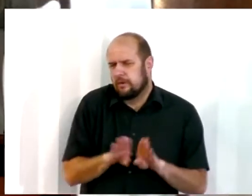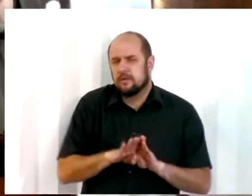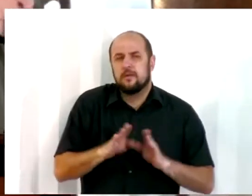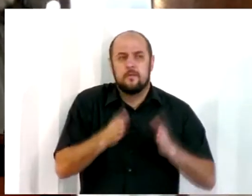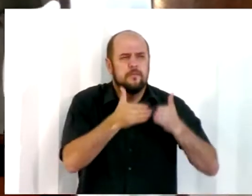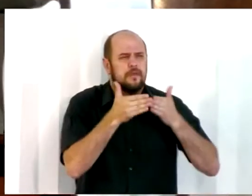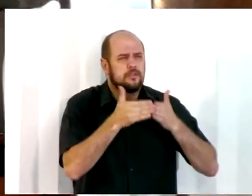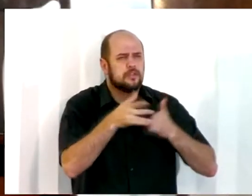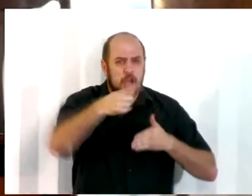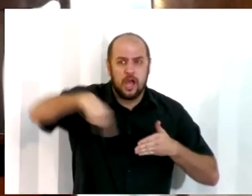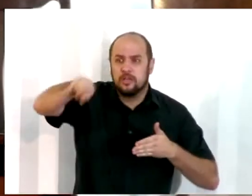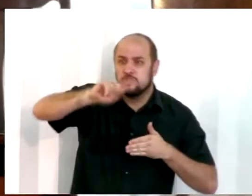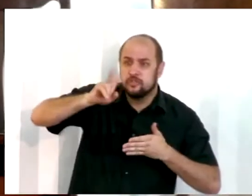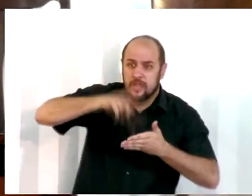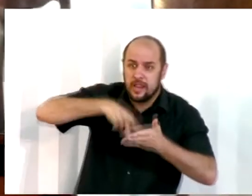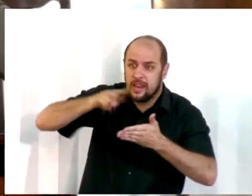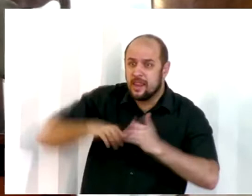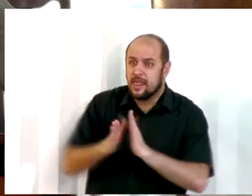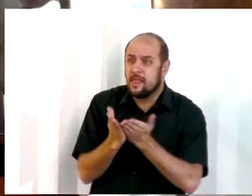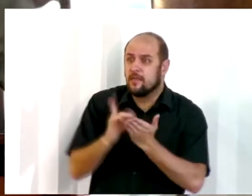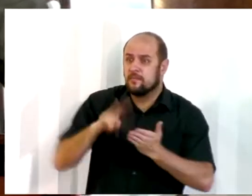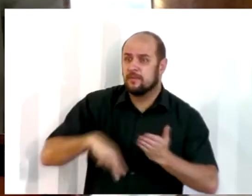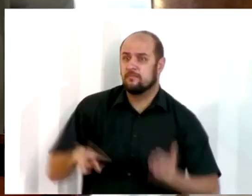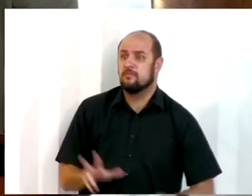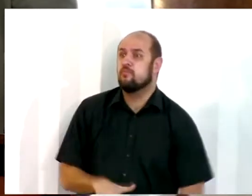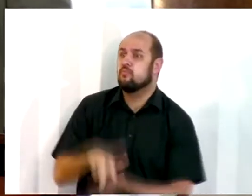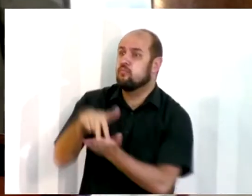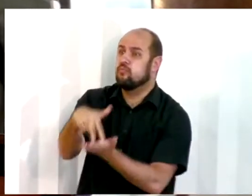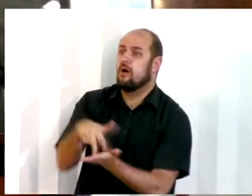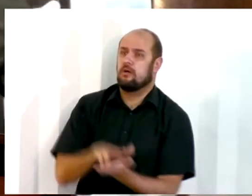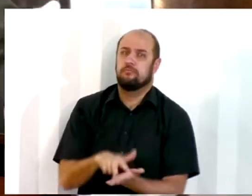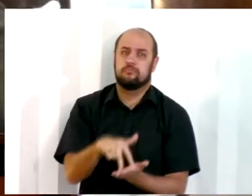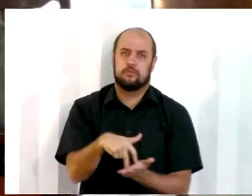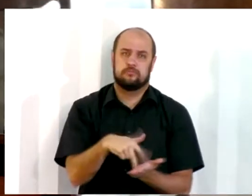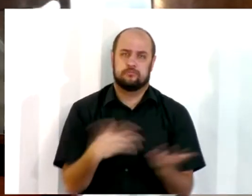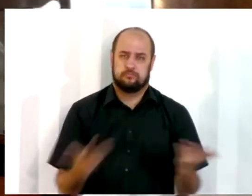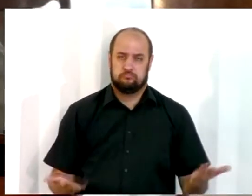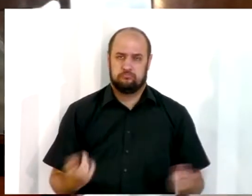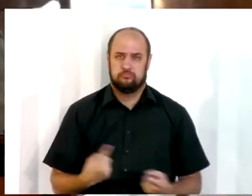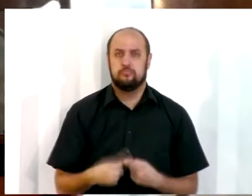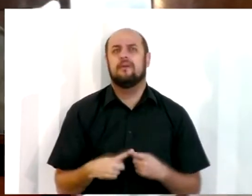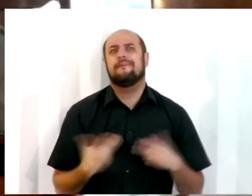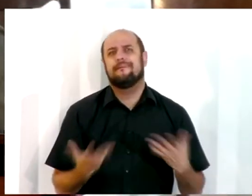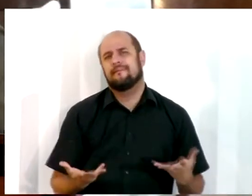assim, irmãos, vamos nos colocar de pé, vamos ler a Palavra de Deus. Por que fazemos isso?